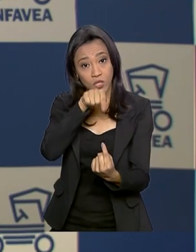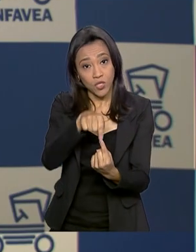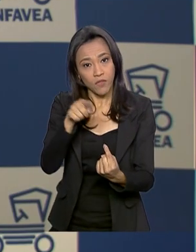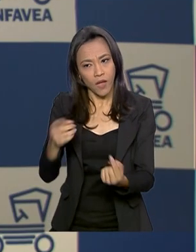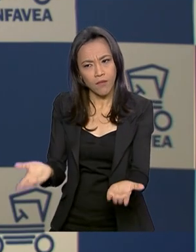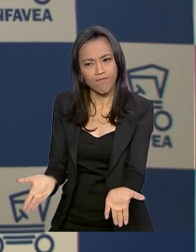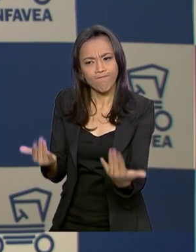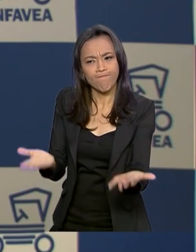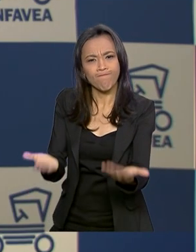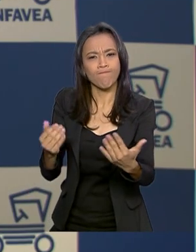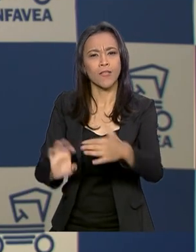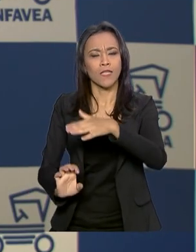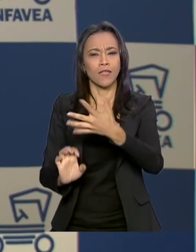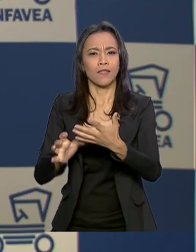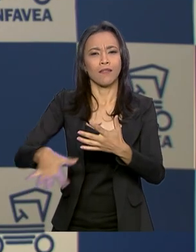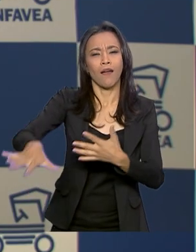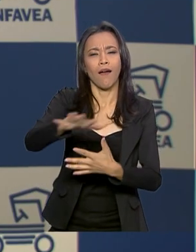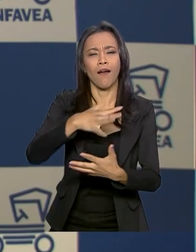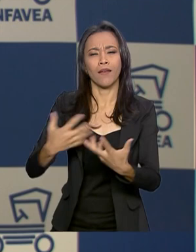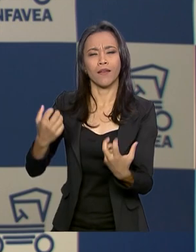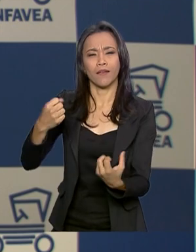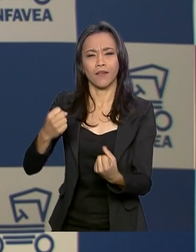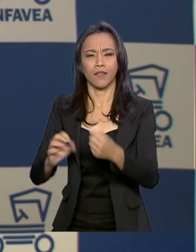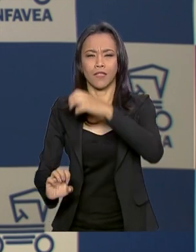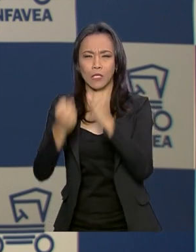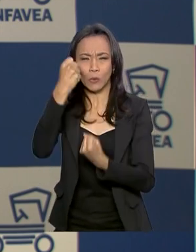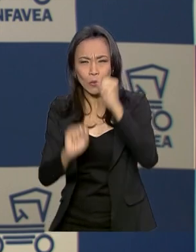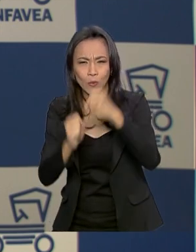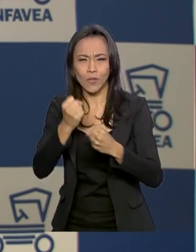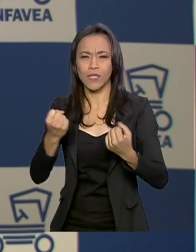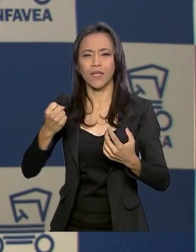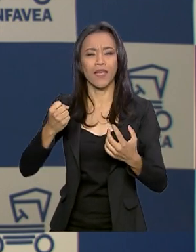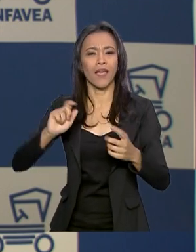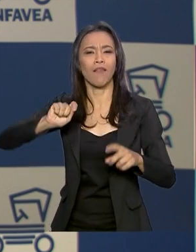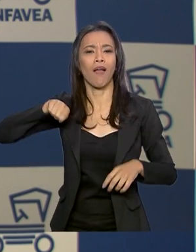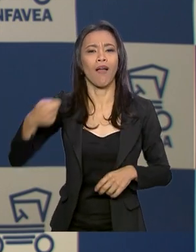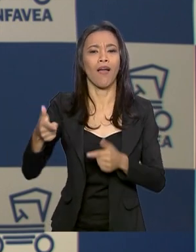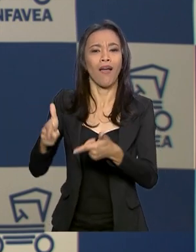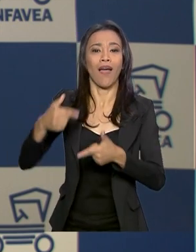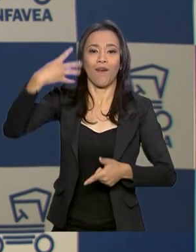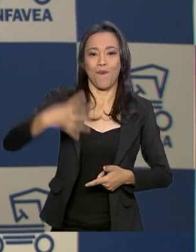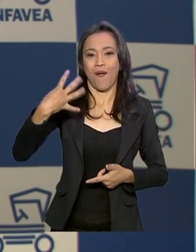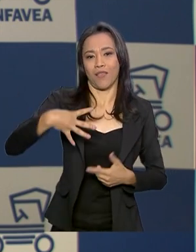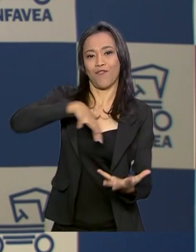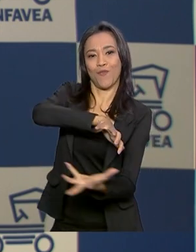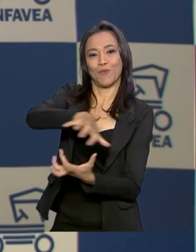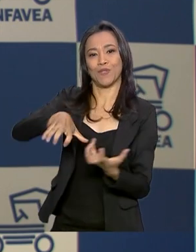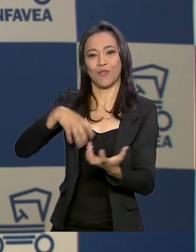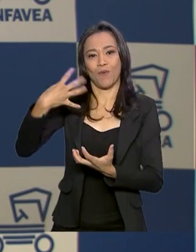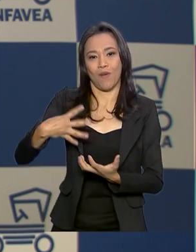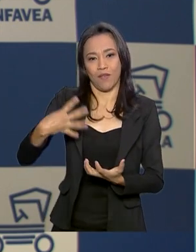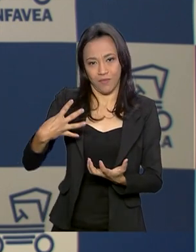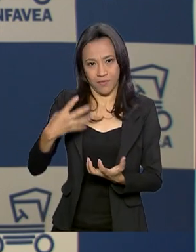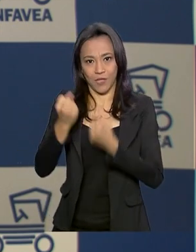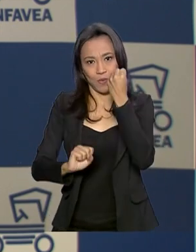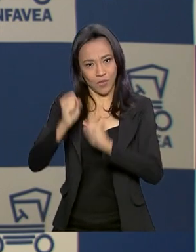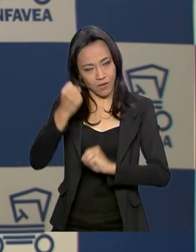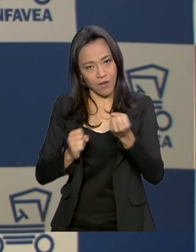Brasileiro na chamada Quarta Revolução Industrial, com empresas mais modernas, conectadas e com processos